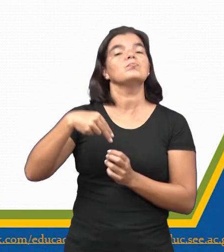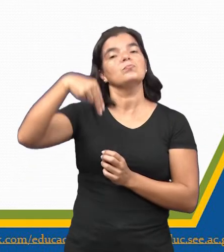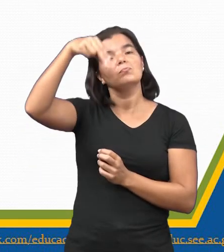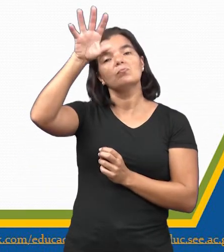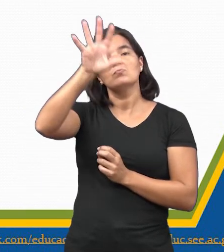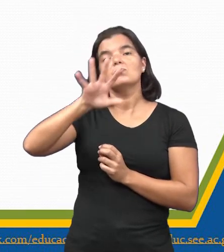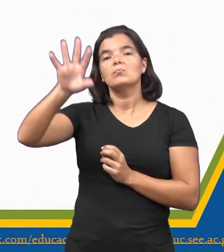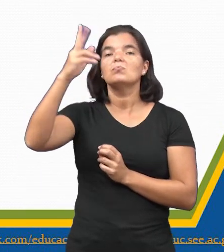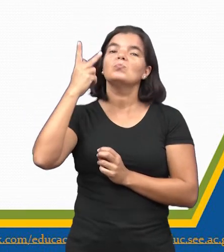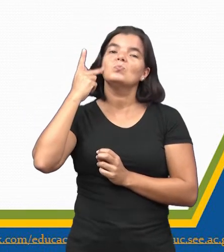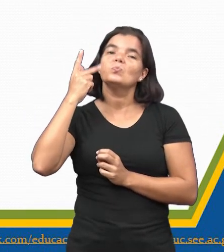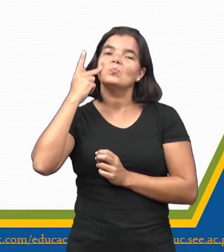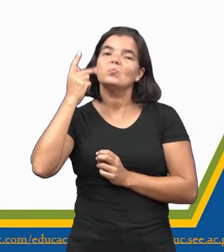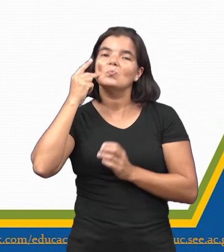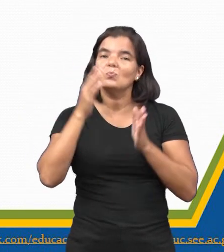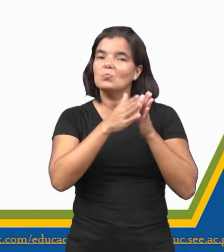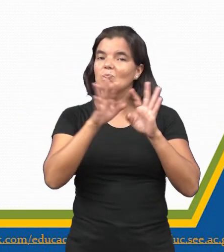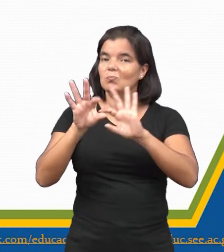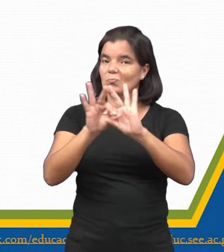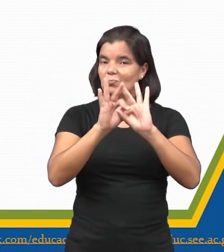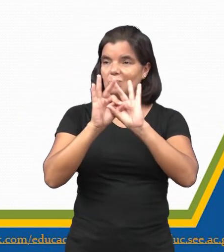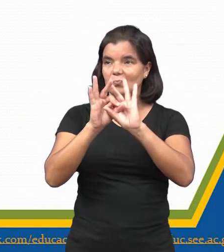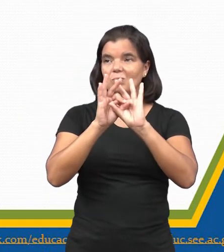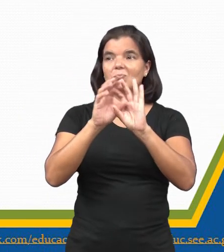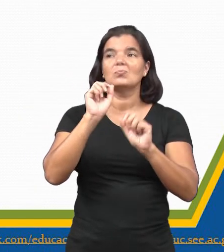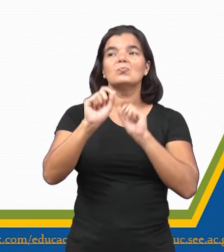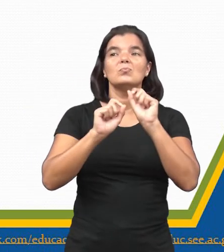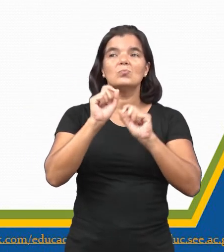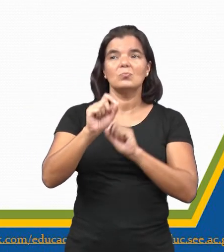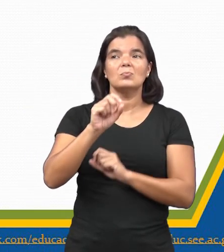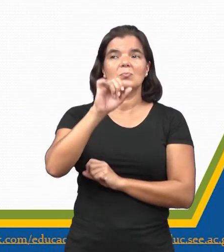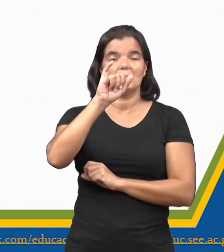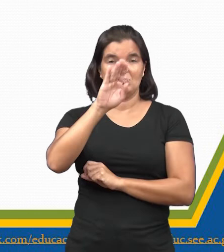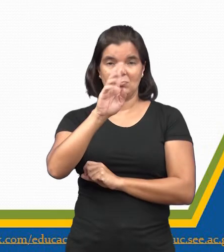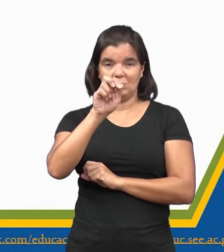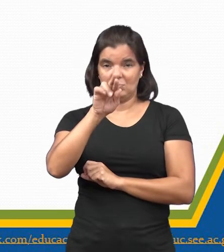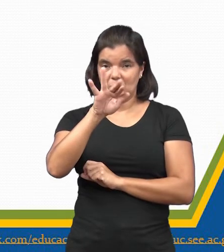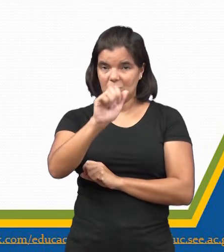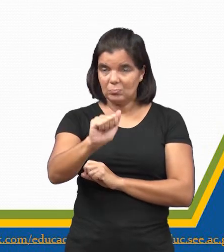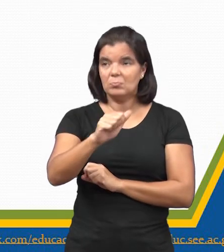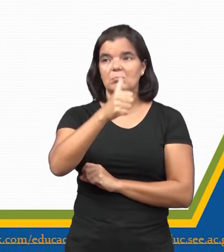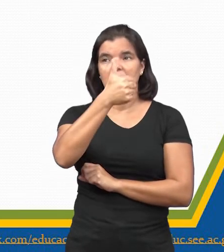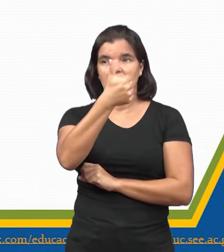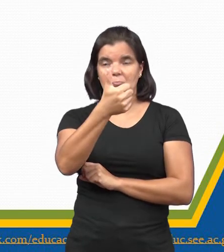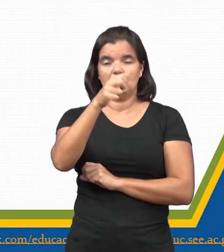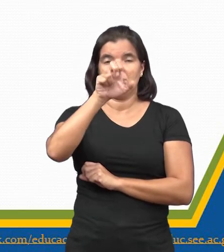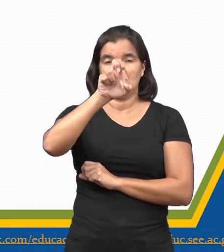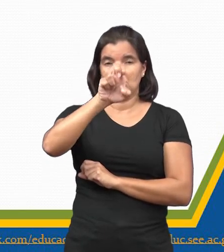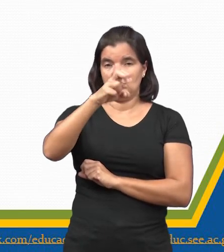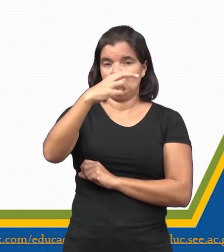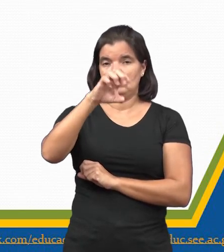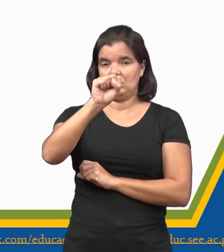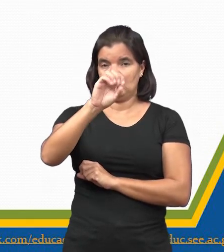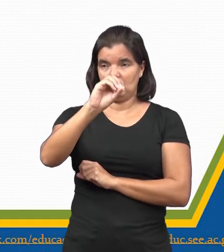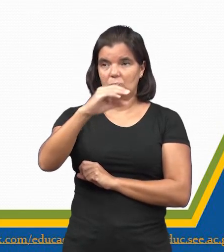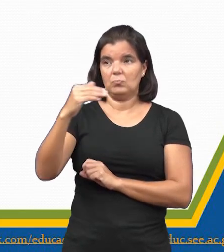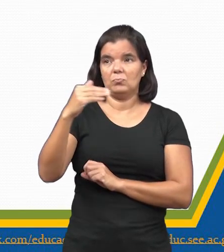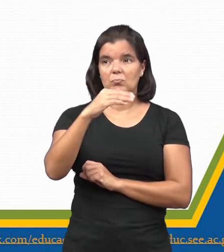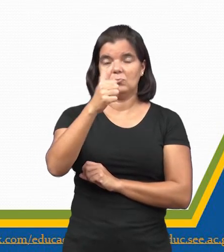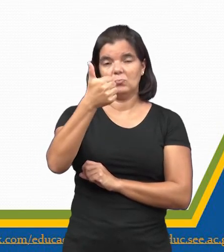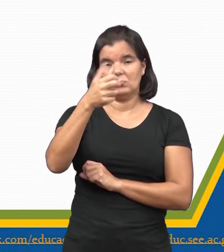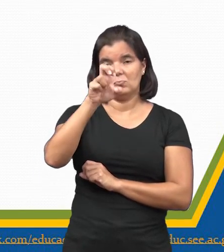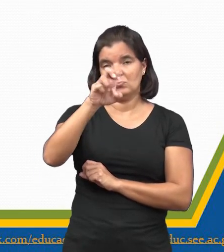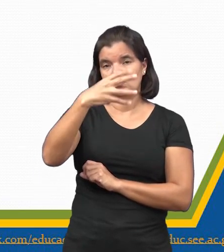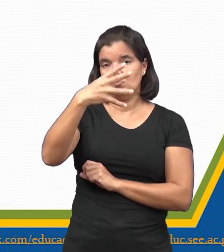Brasil, ocorridas durante o período da União Ibérica, né? 1580 a 1640. O que é